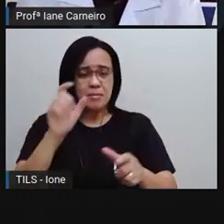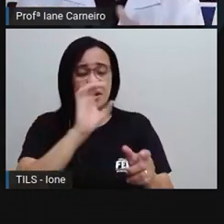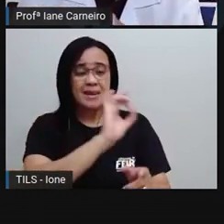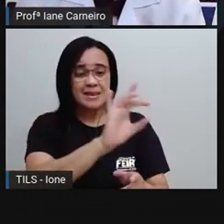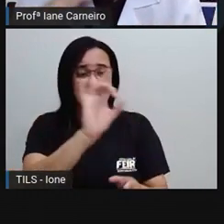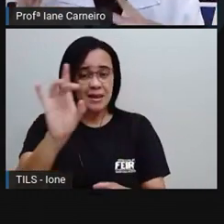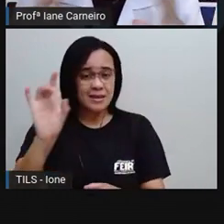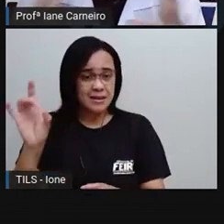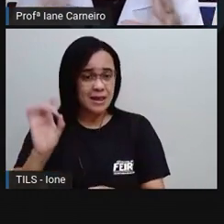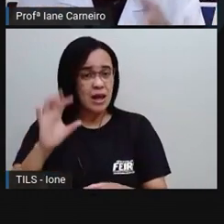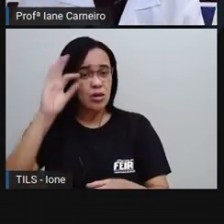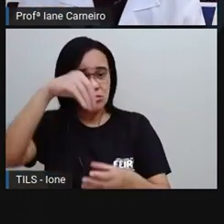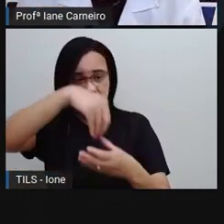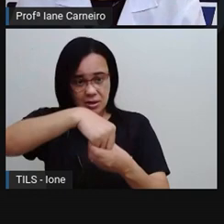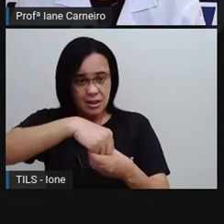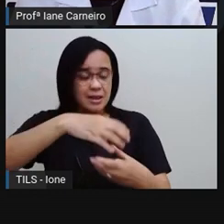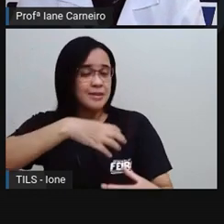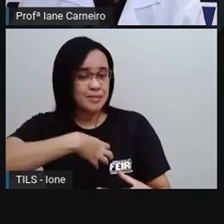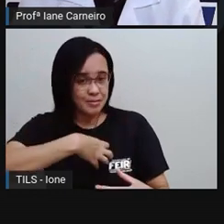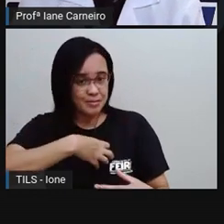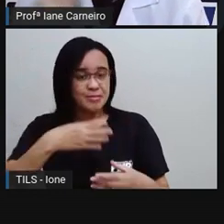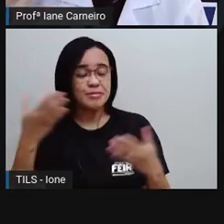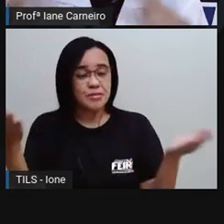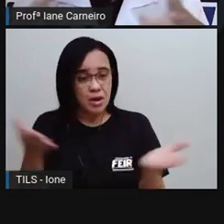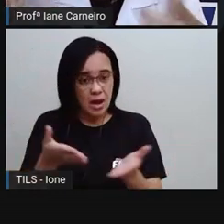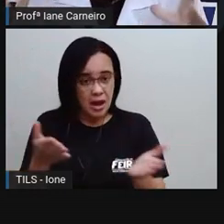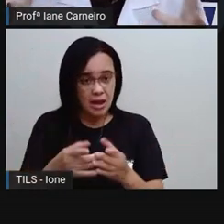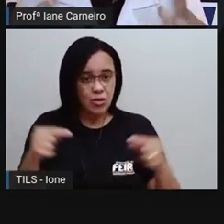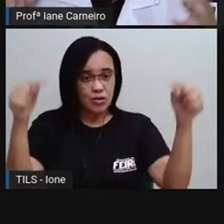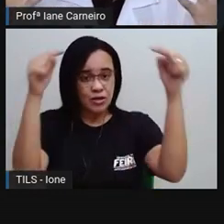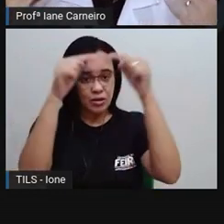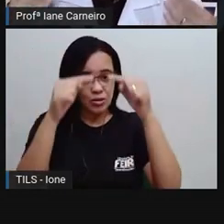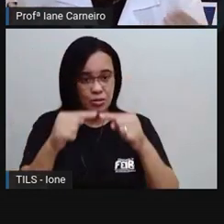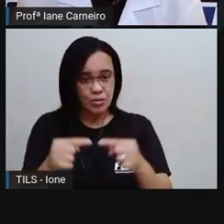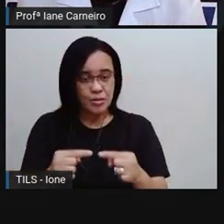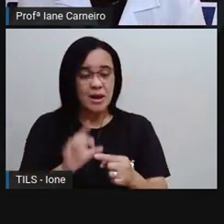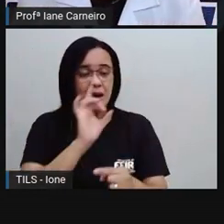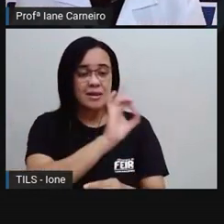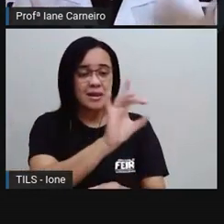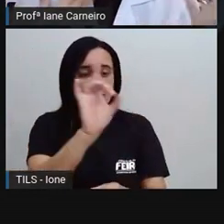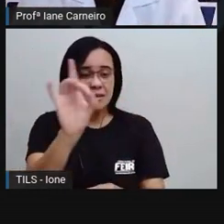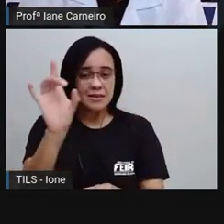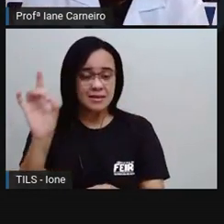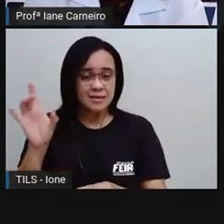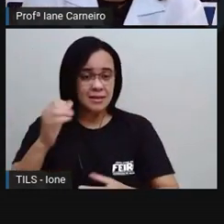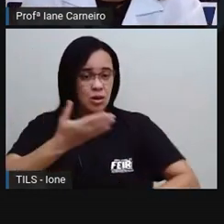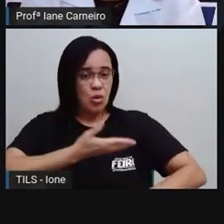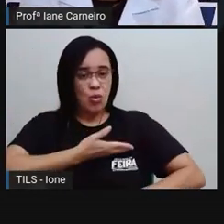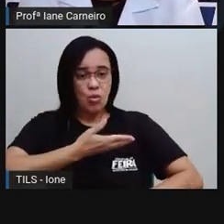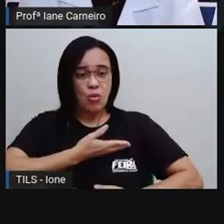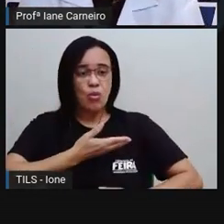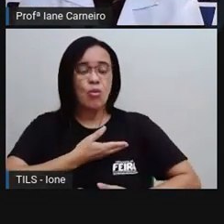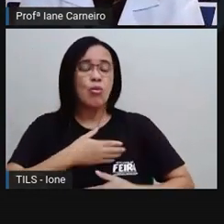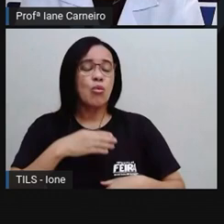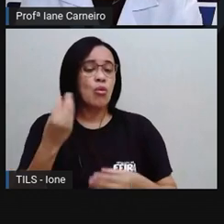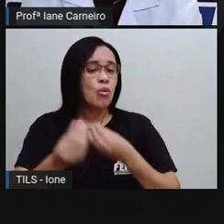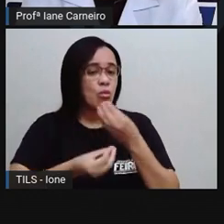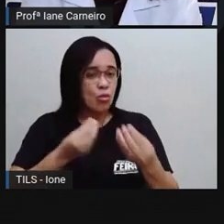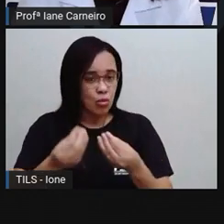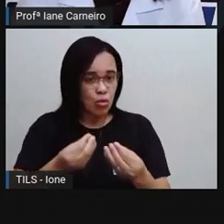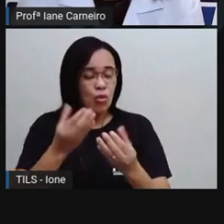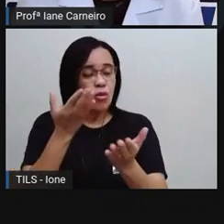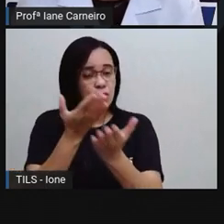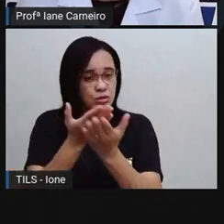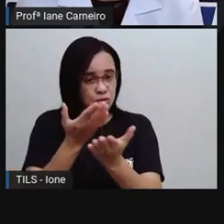Então, agora a gente vai relacionar algumas das funções que nosso corpo executa aos órgãos que nós estudamos, tá